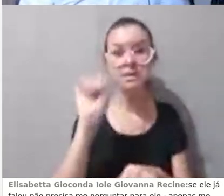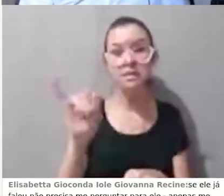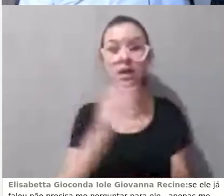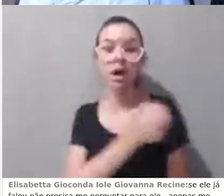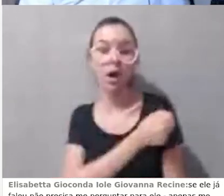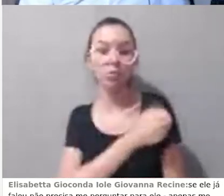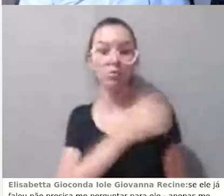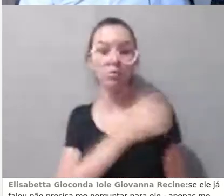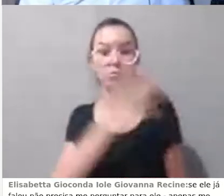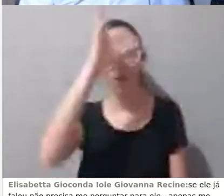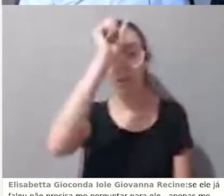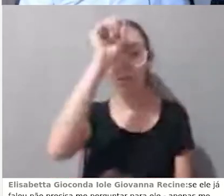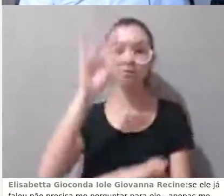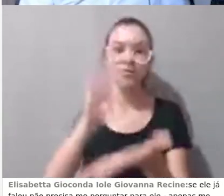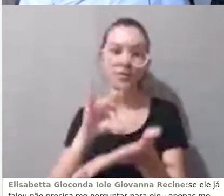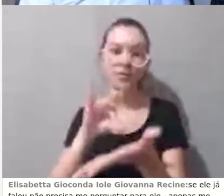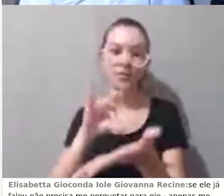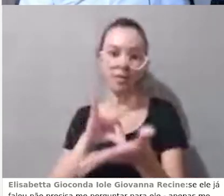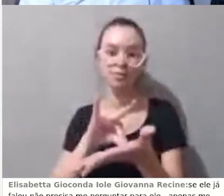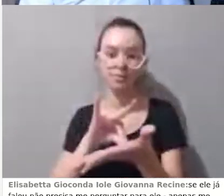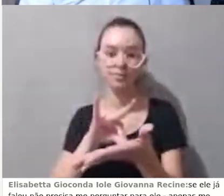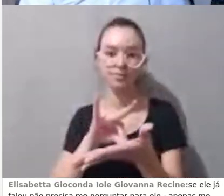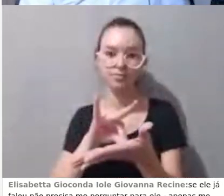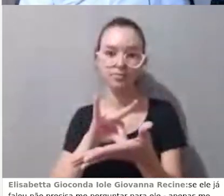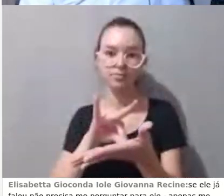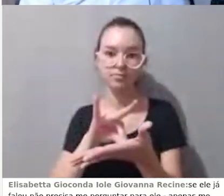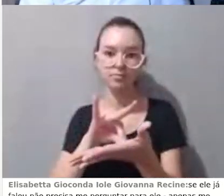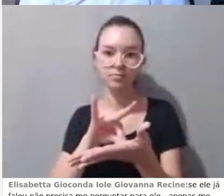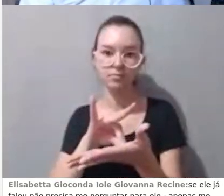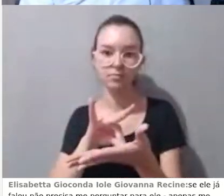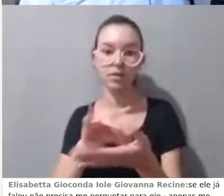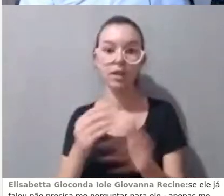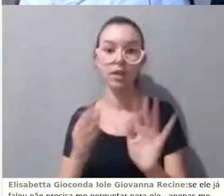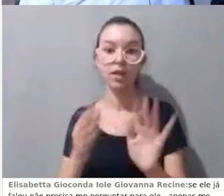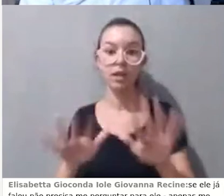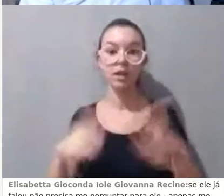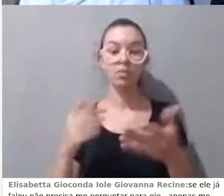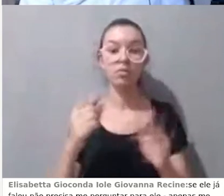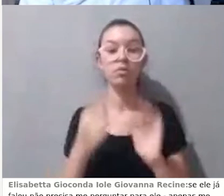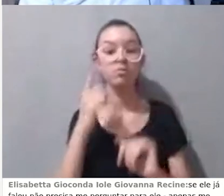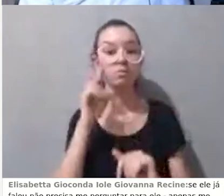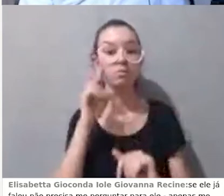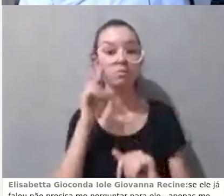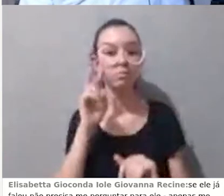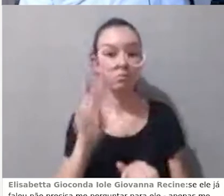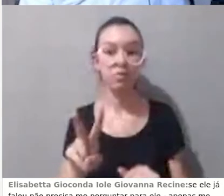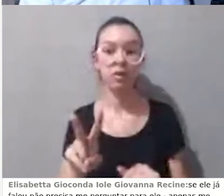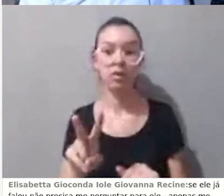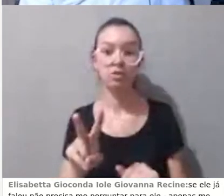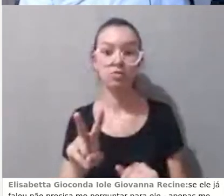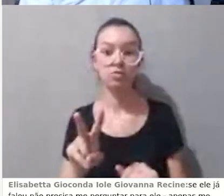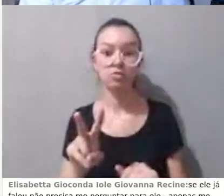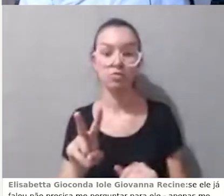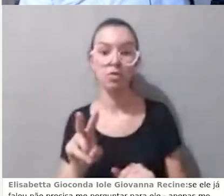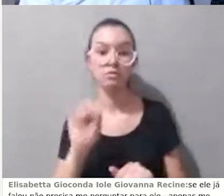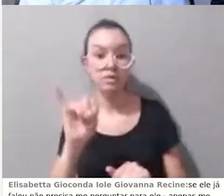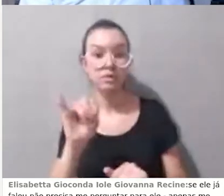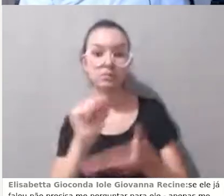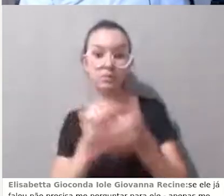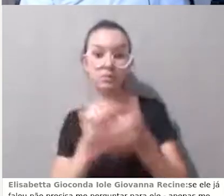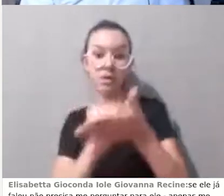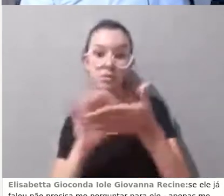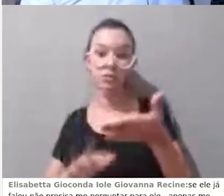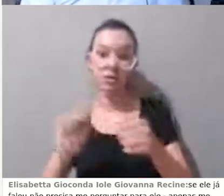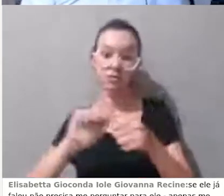de participantes dentro de navegação, meus cursos, seleciono o curso, e